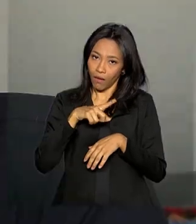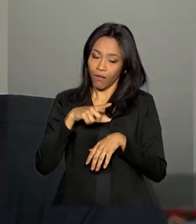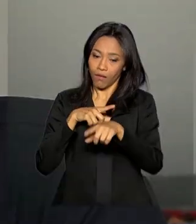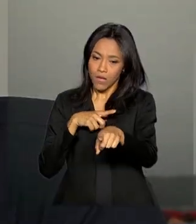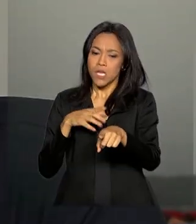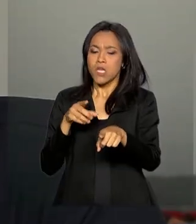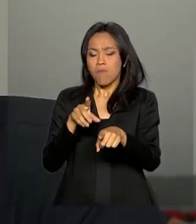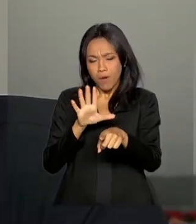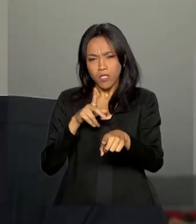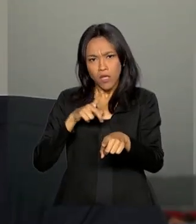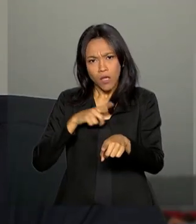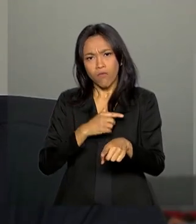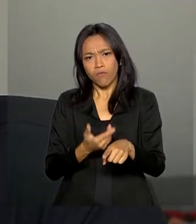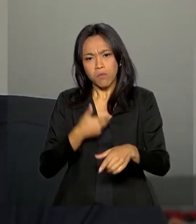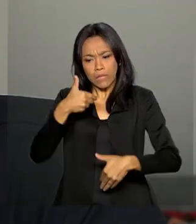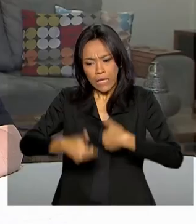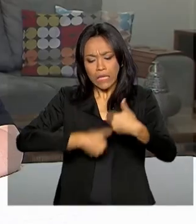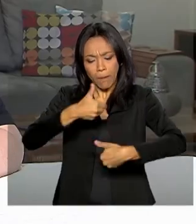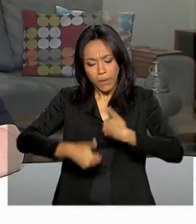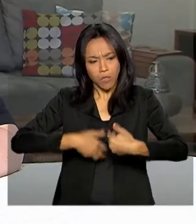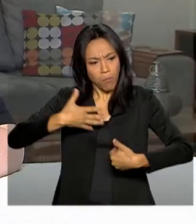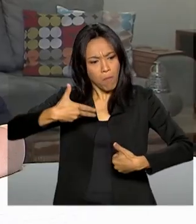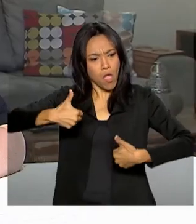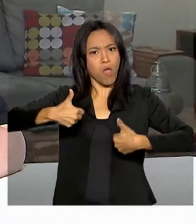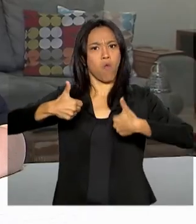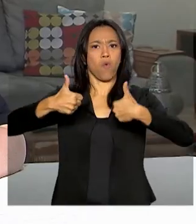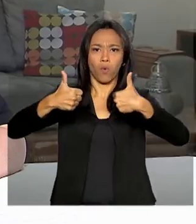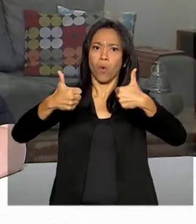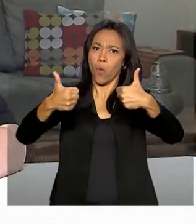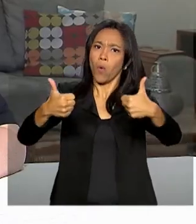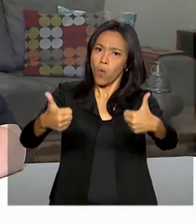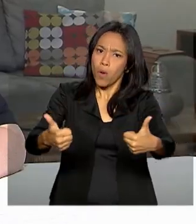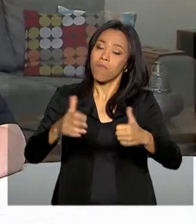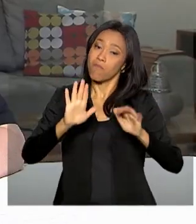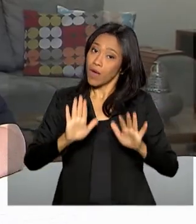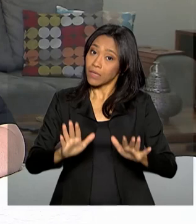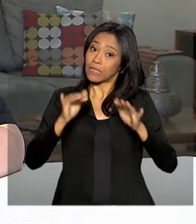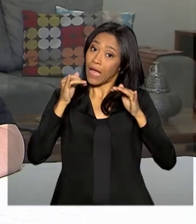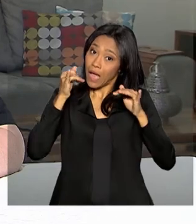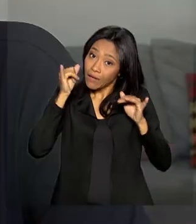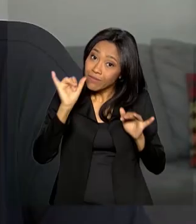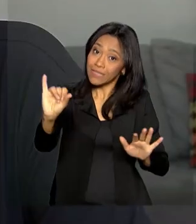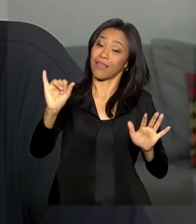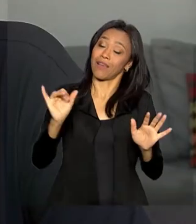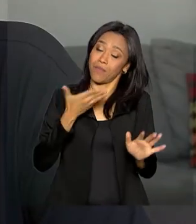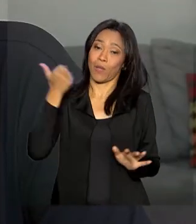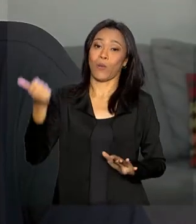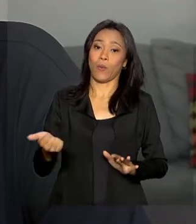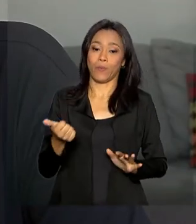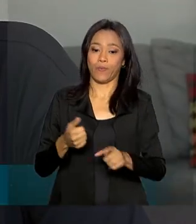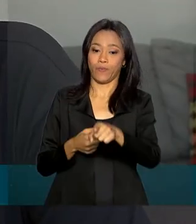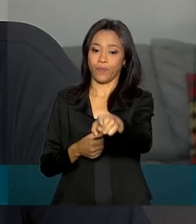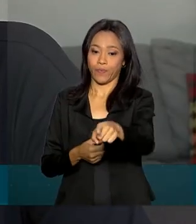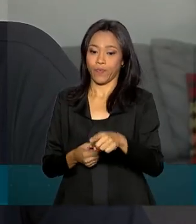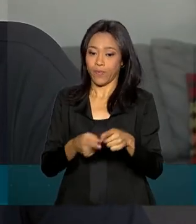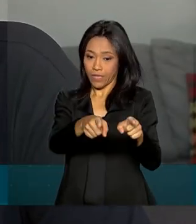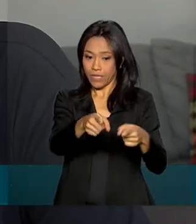houve avanços no tratamento da doença, mas lendo que prevenir ainda é melhor. A gente não pode